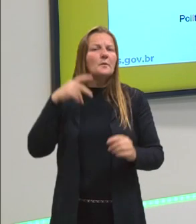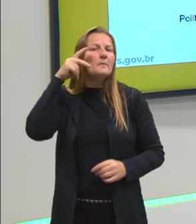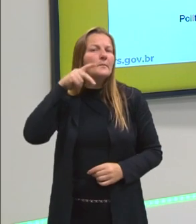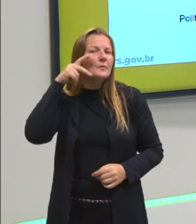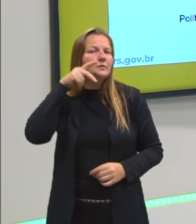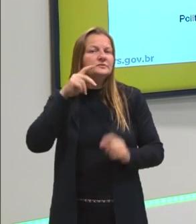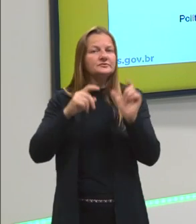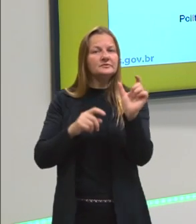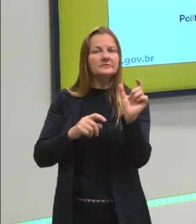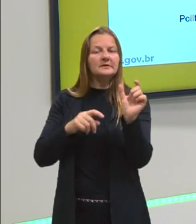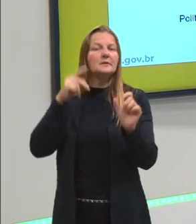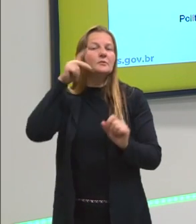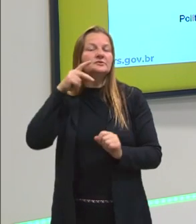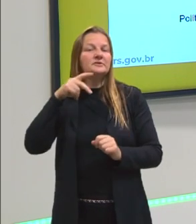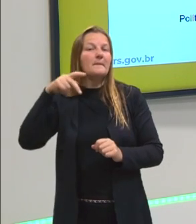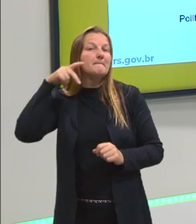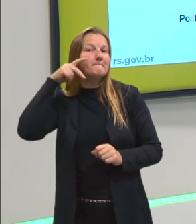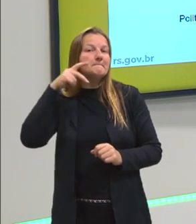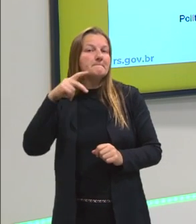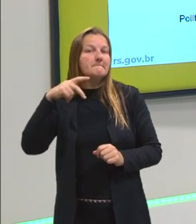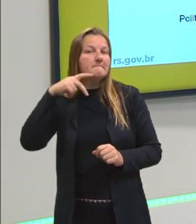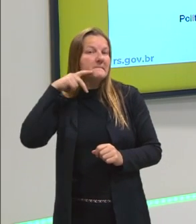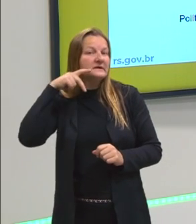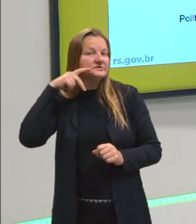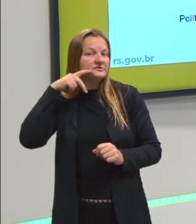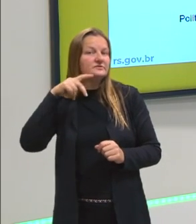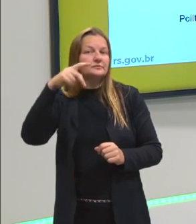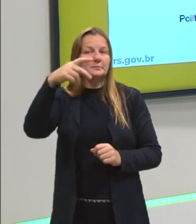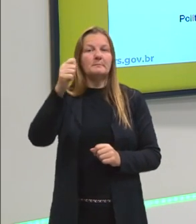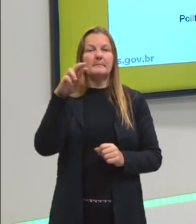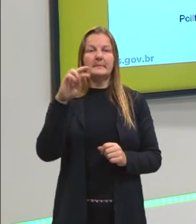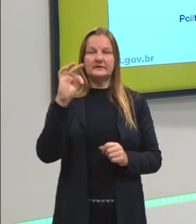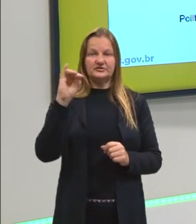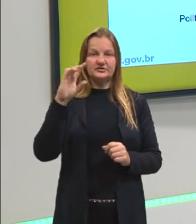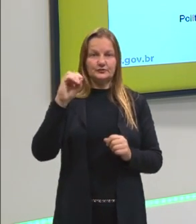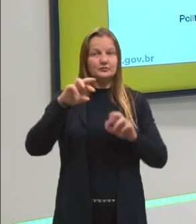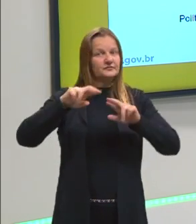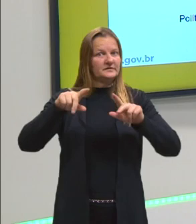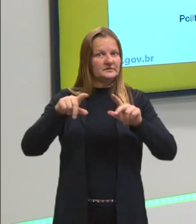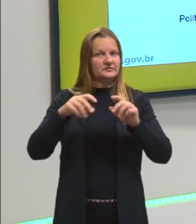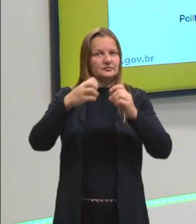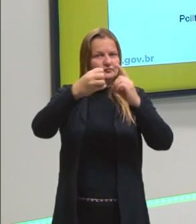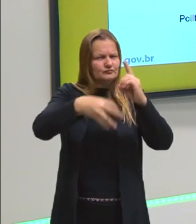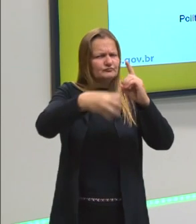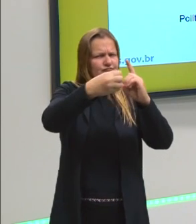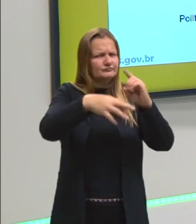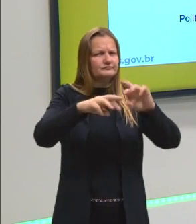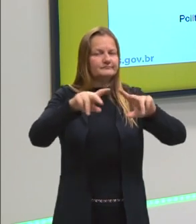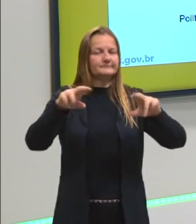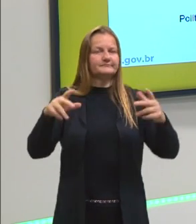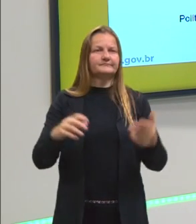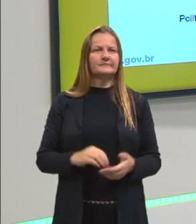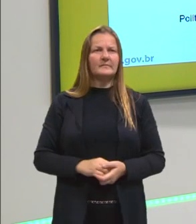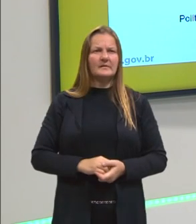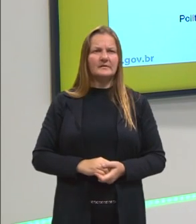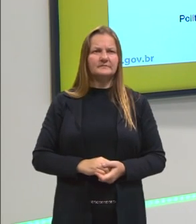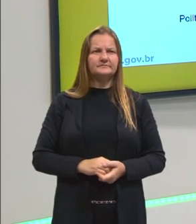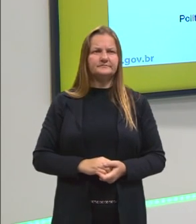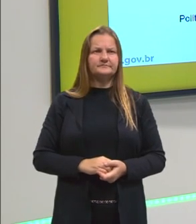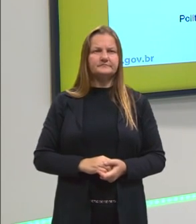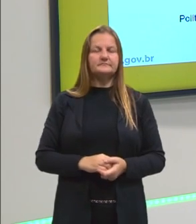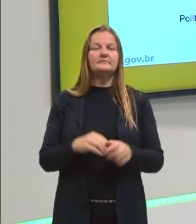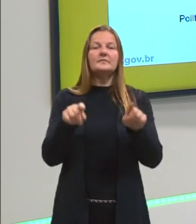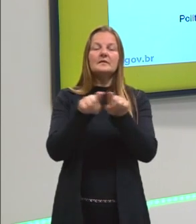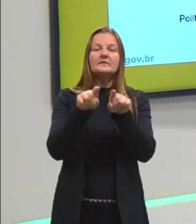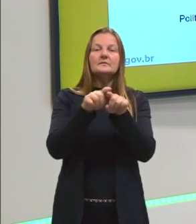e política partidária. O que significa uma coisa e outra para irmos clareando os termos aí, né? Outro